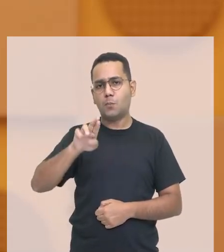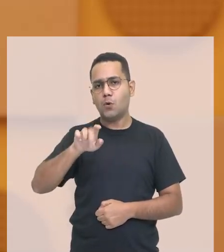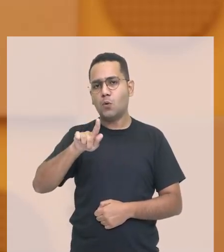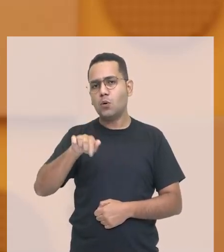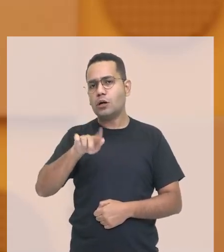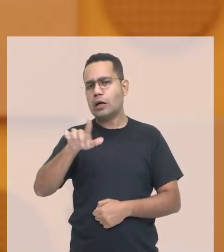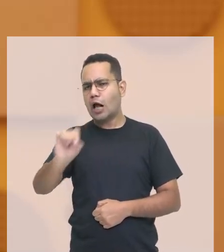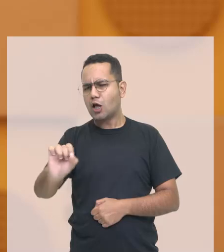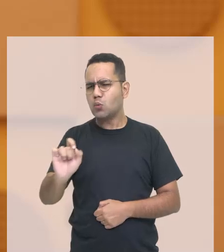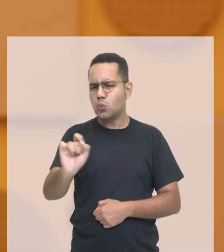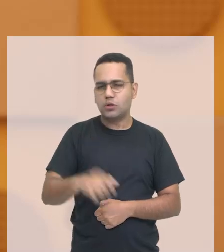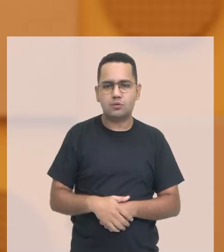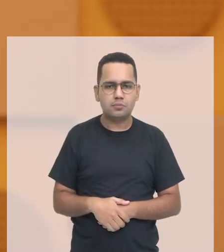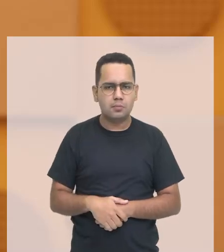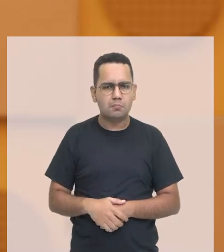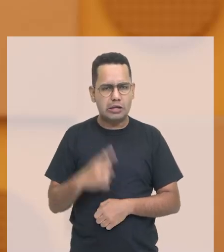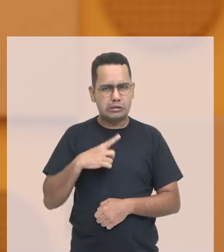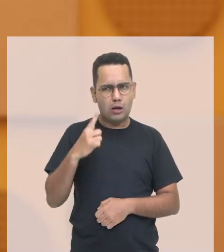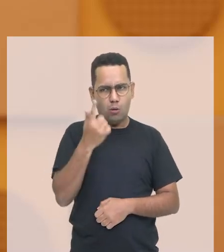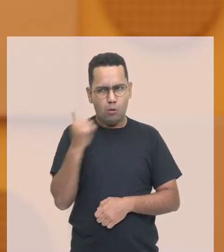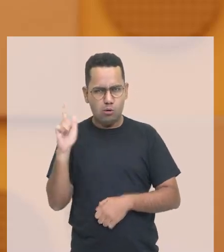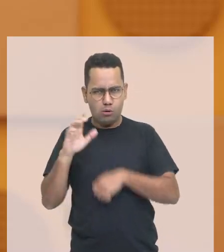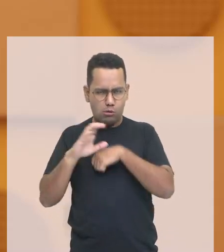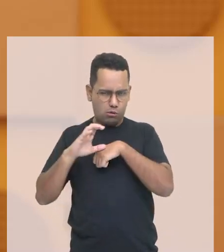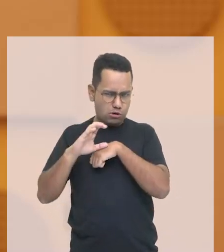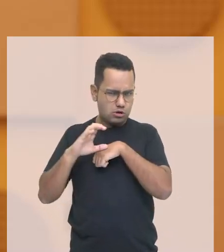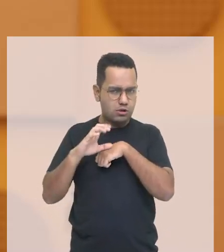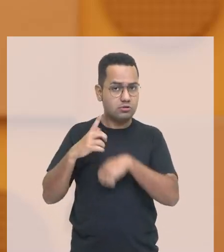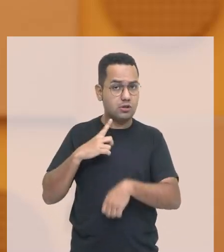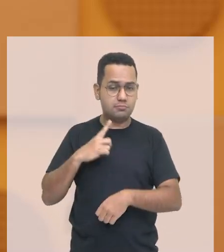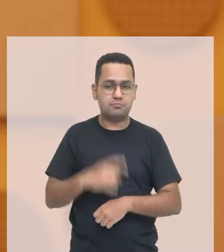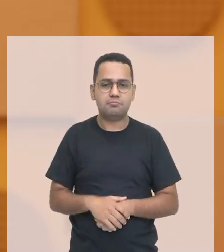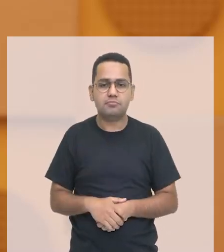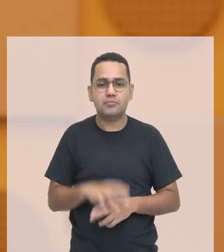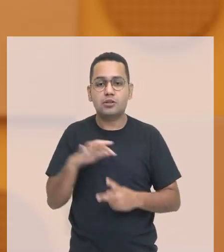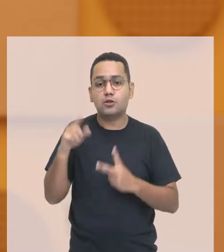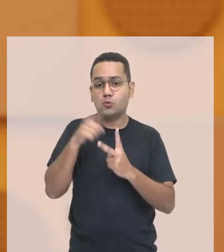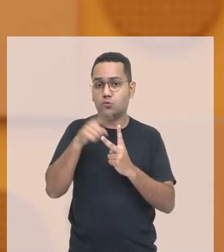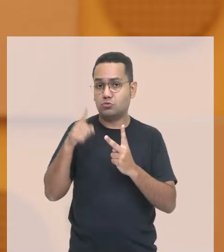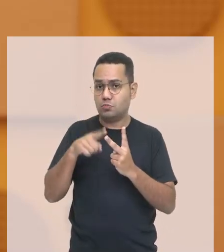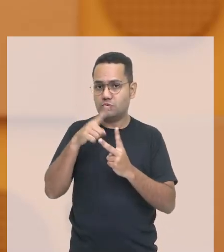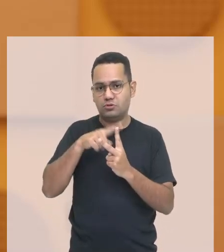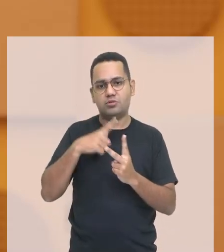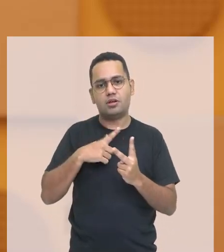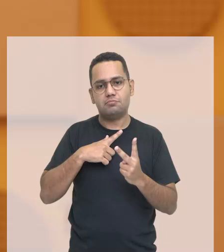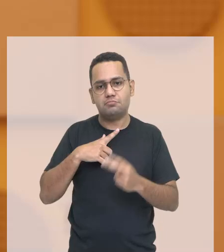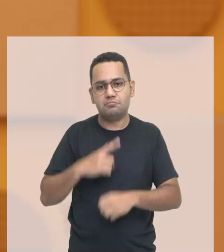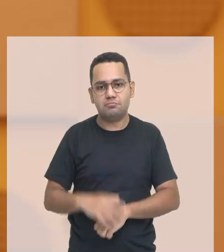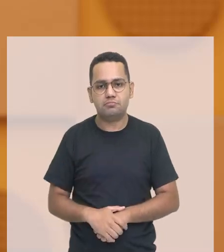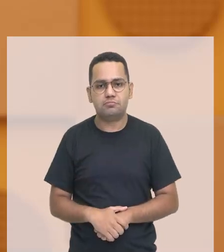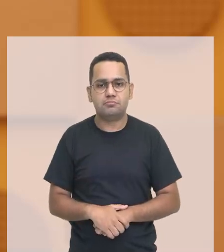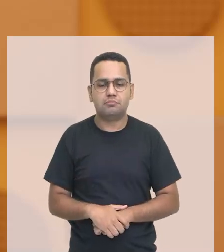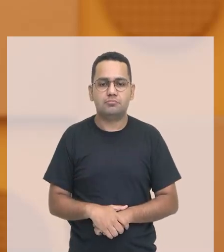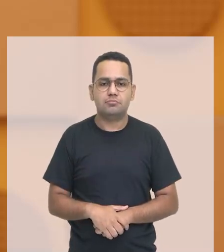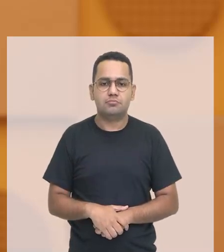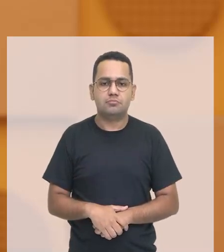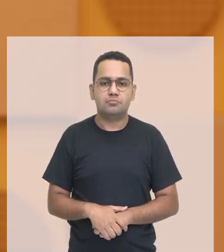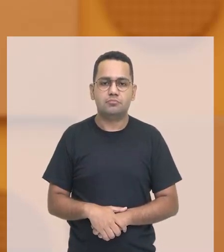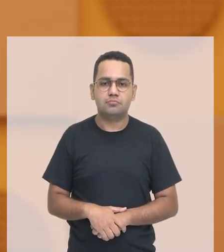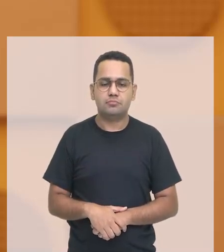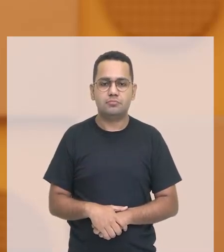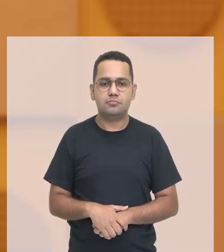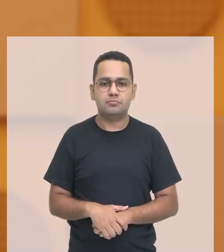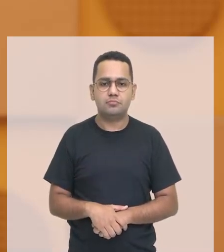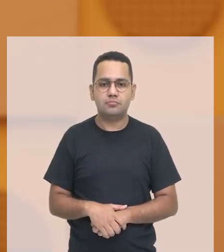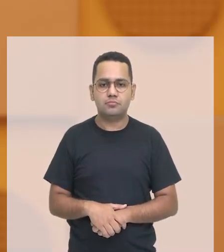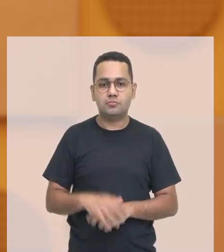outra Constituição que não seja essa promulgada? Existe, tá, gente? A gente tem dois tipos de Constituição para a gente conceituar